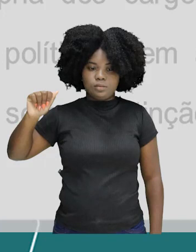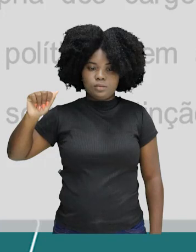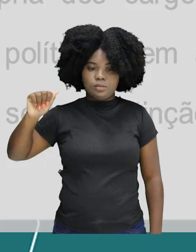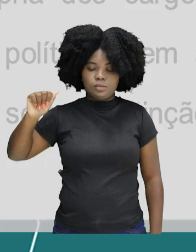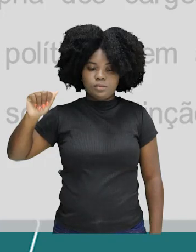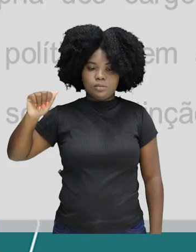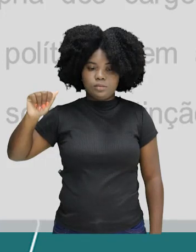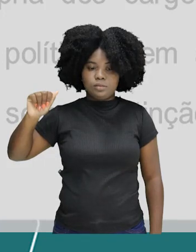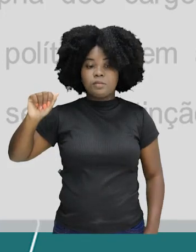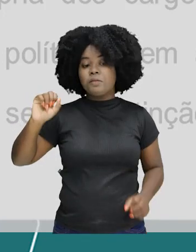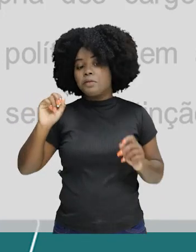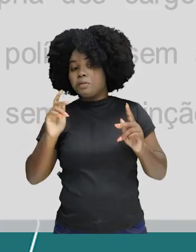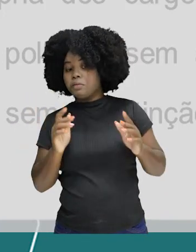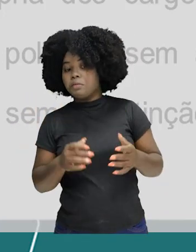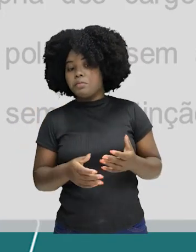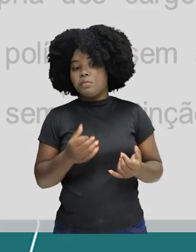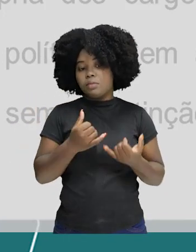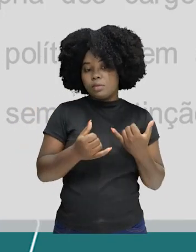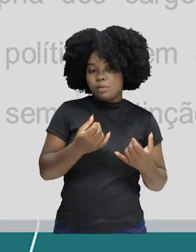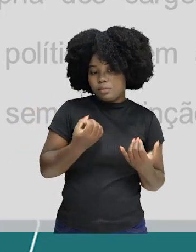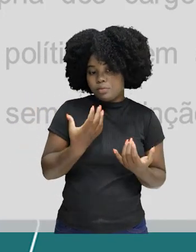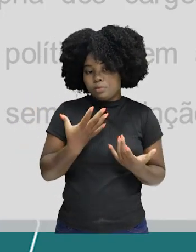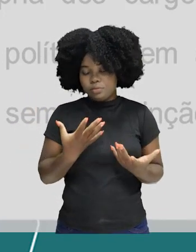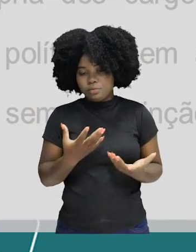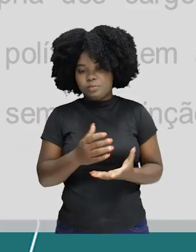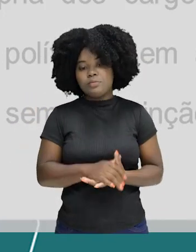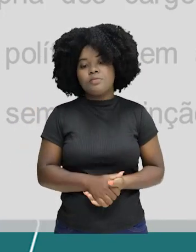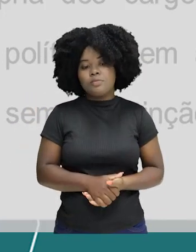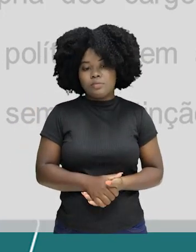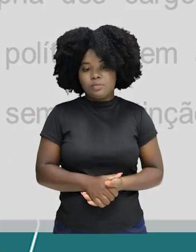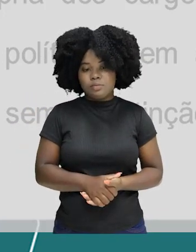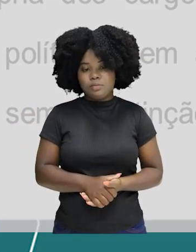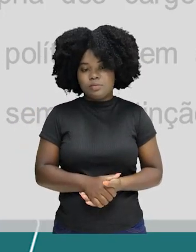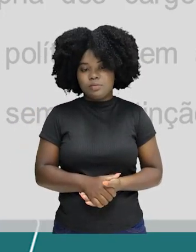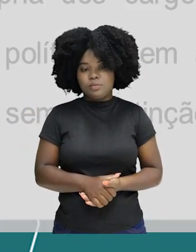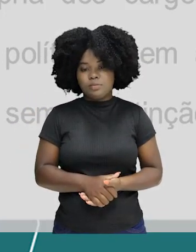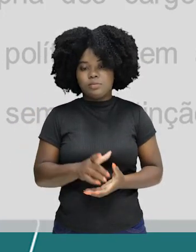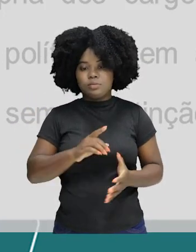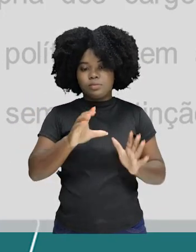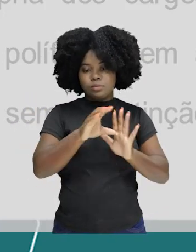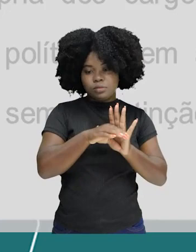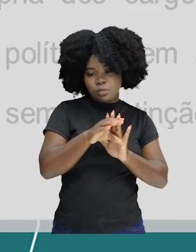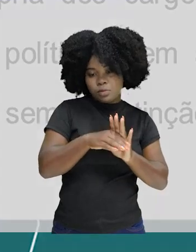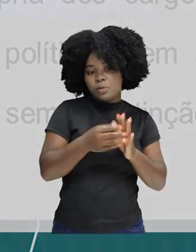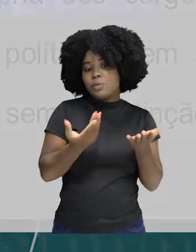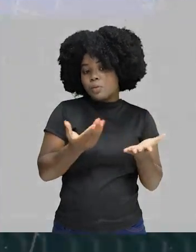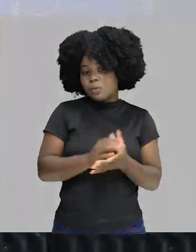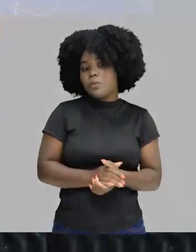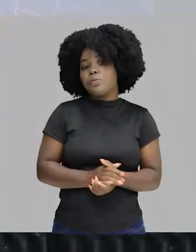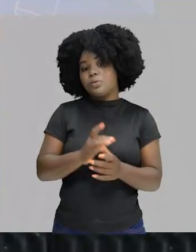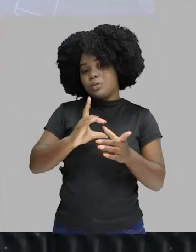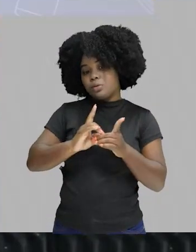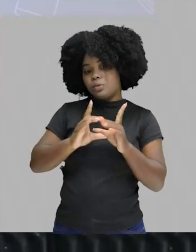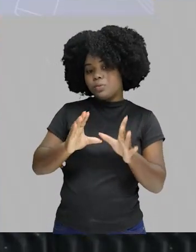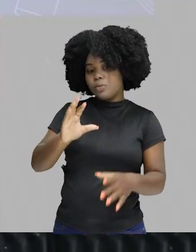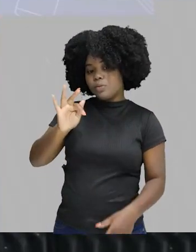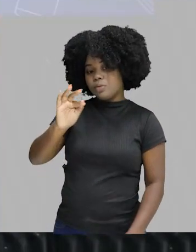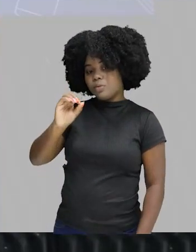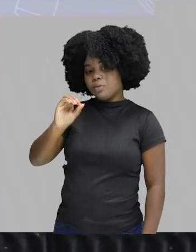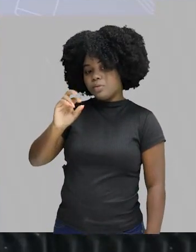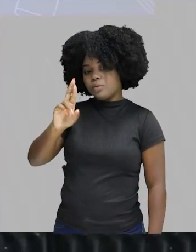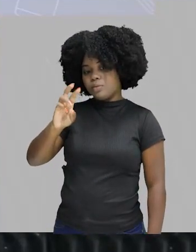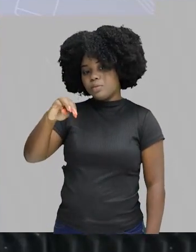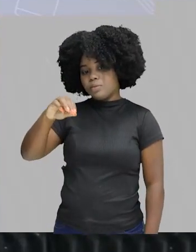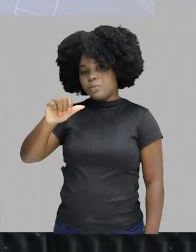Legal. Aqui, realmente, nós temos aqui o conceito de democracia formal. A substancial tende a ser um